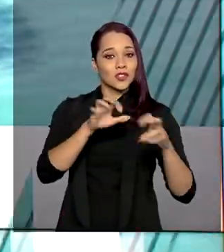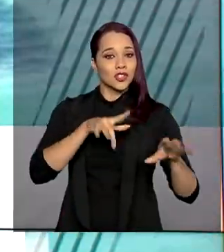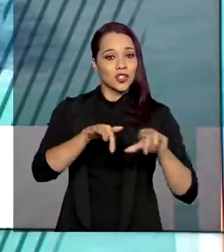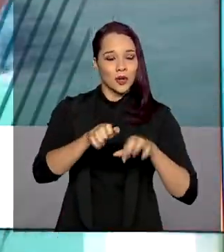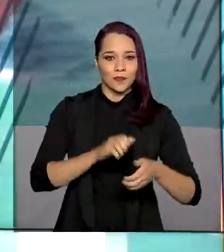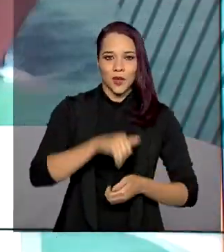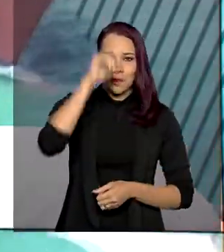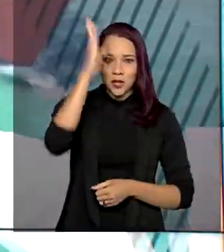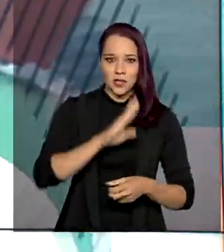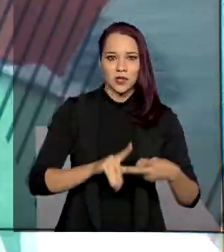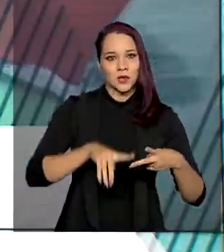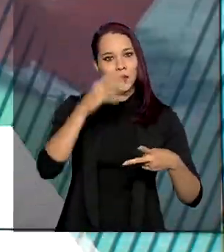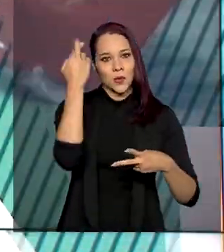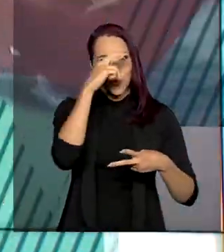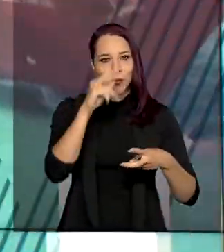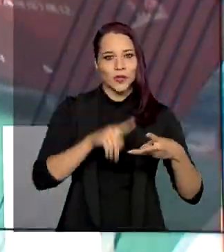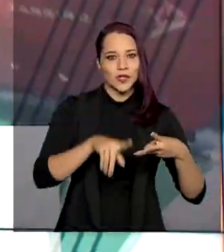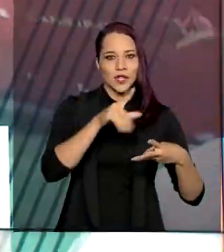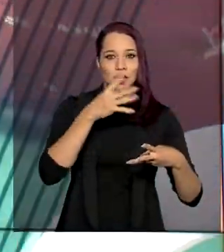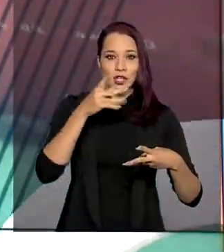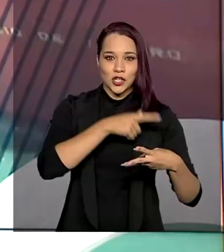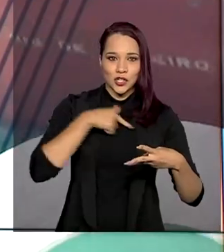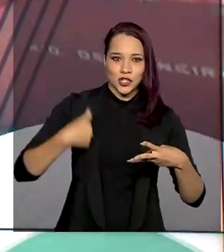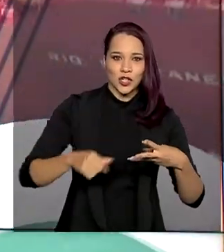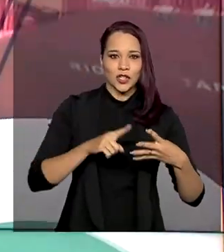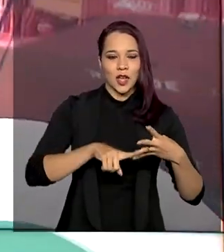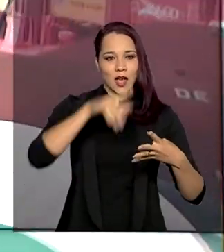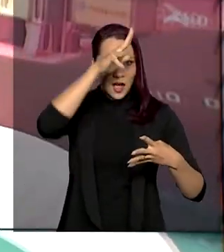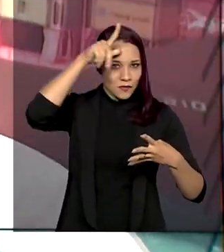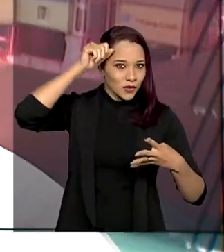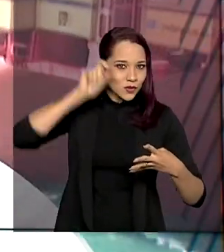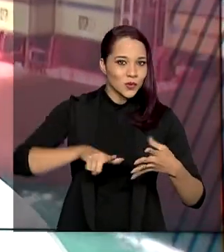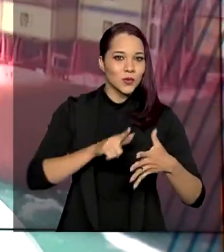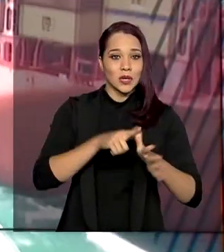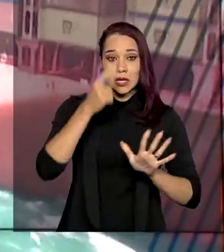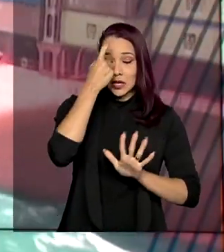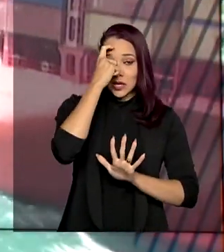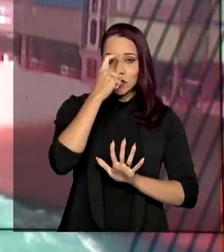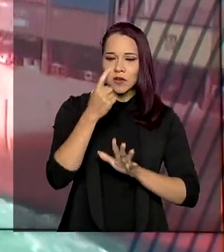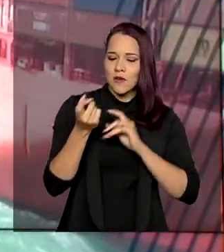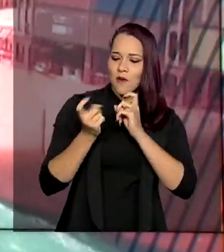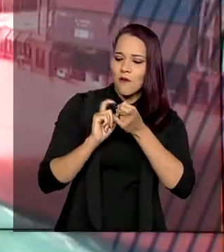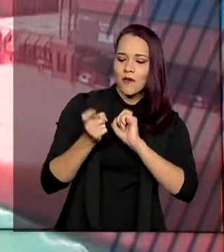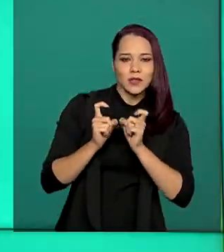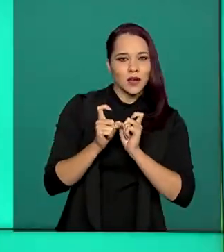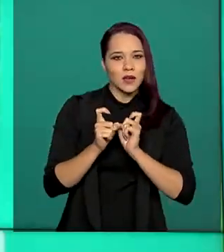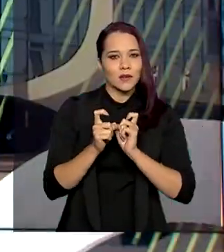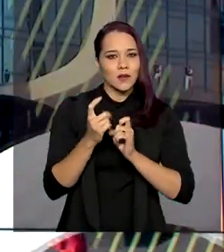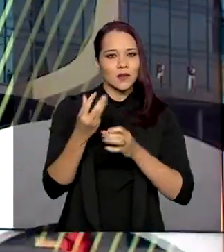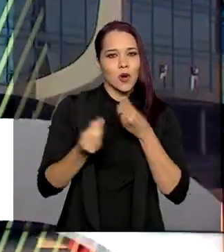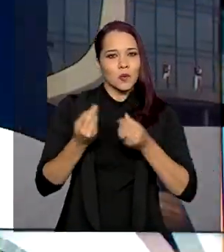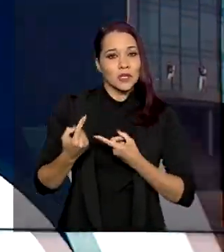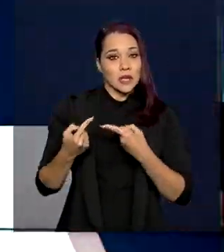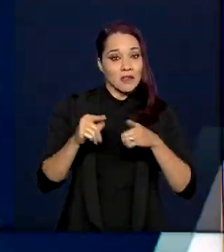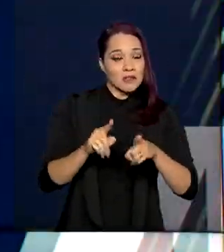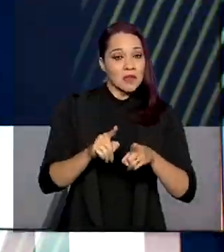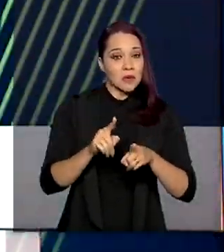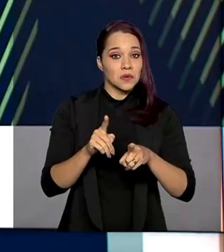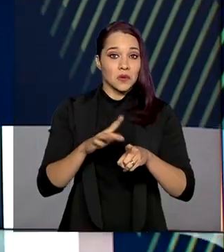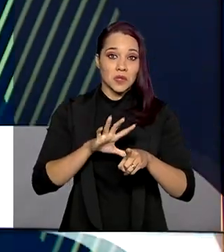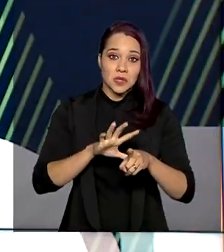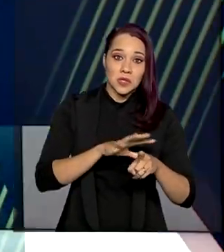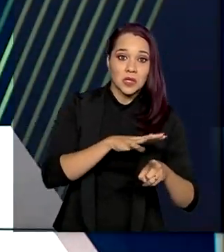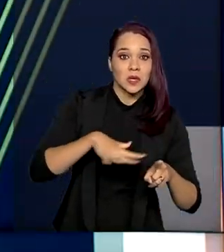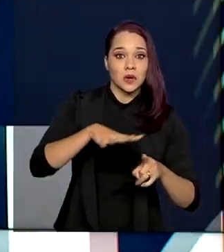Brasil, Rússia, China, África do Sul e Índia conversaram sobre desafios e oportunidades no novo cenário global. O